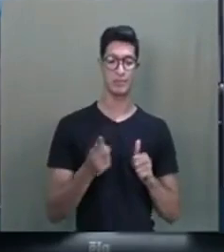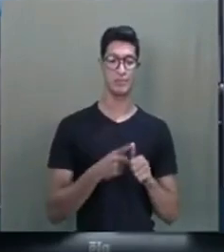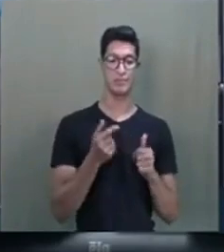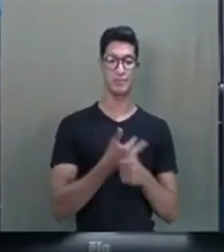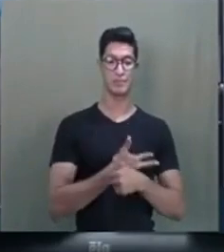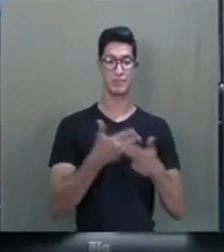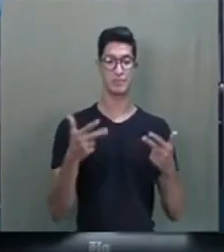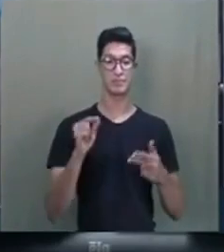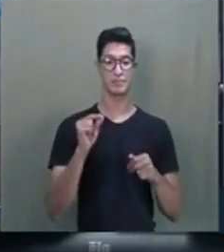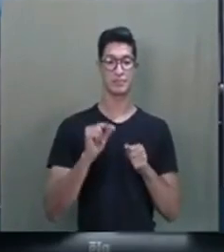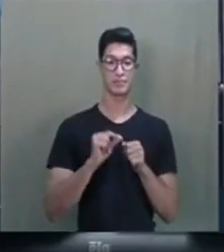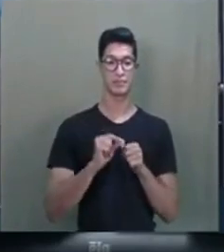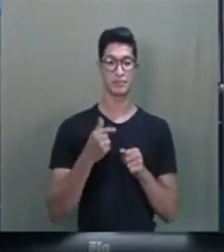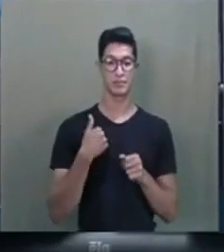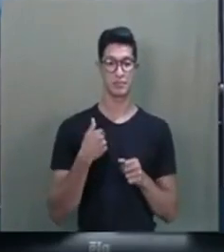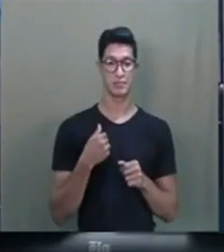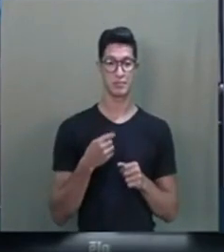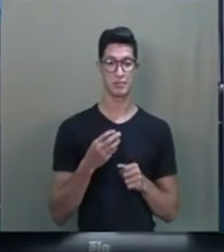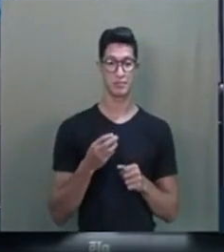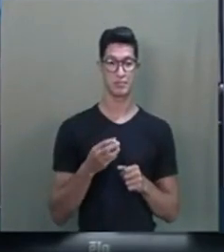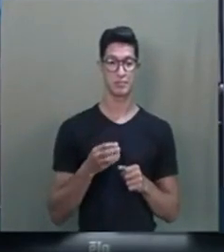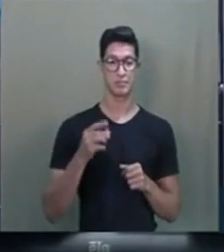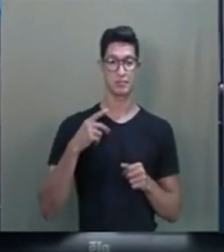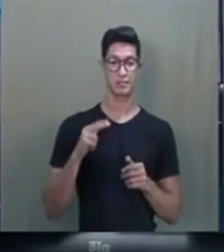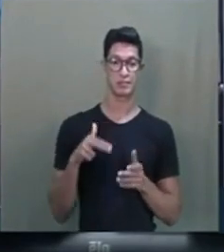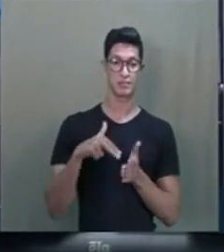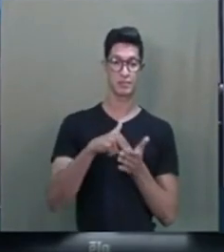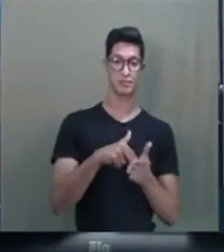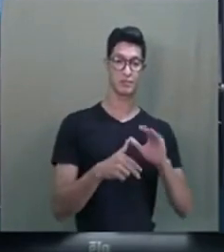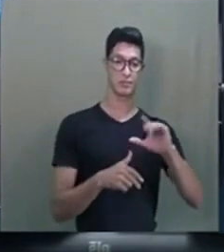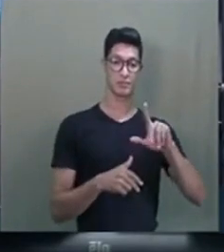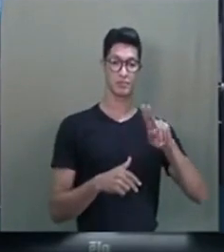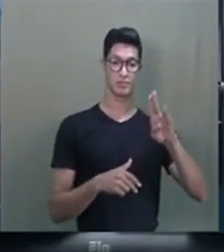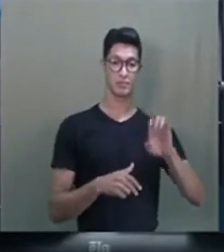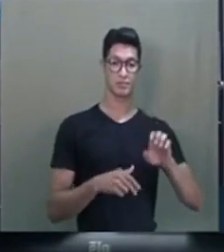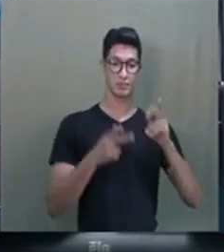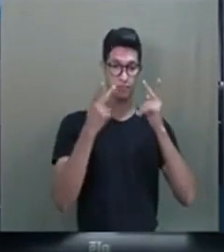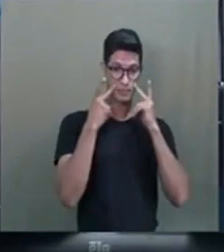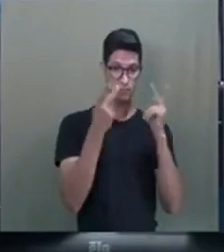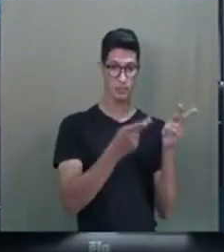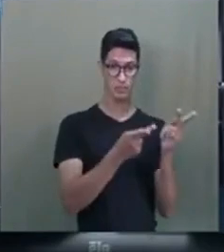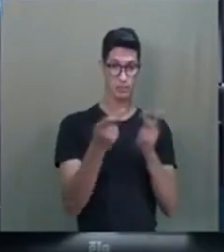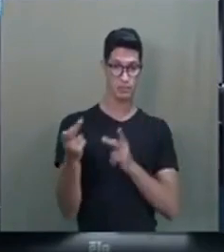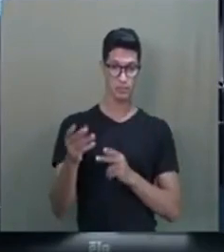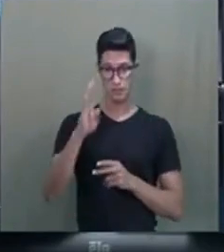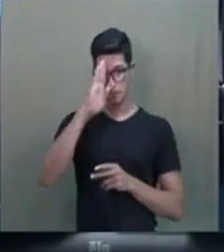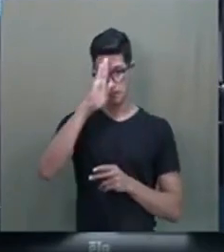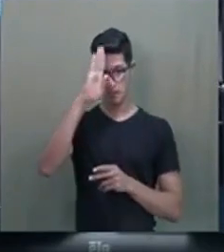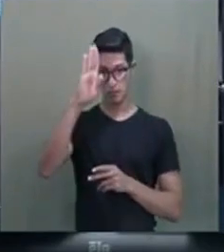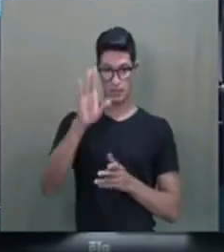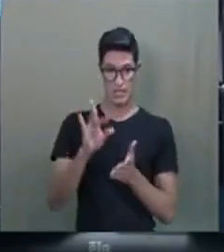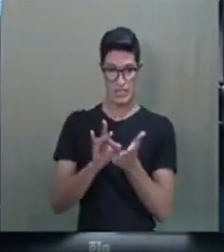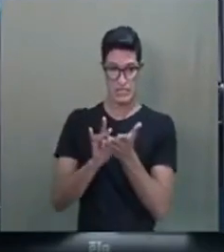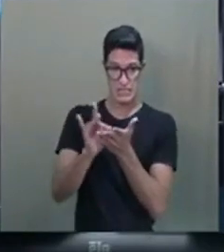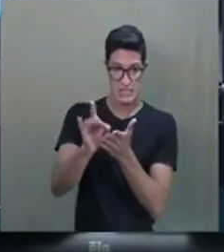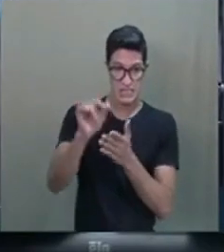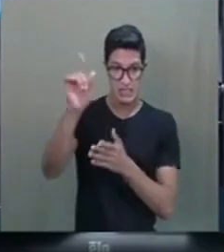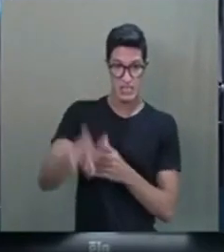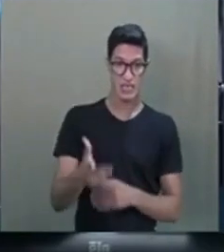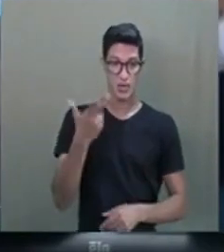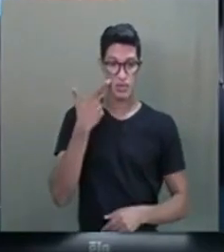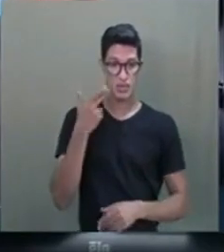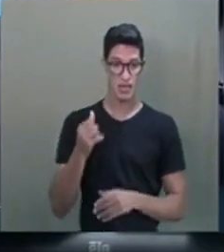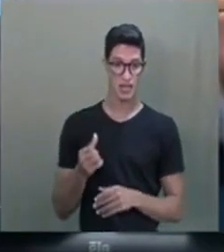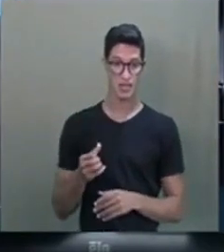coisa que eu fiz quando eu assumi o clube foi visitar o principal adversário do clube, que é o Ceará,